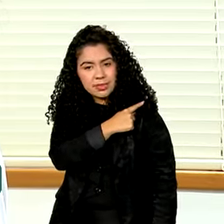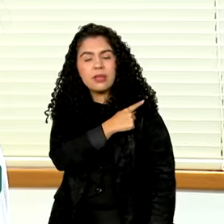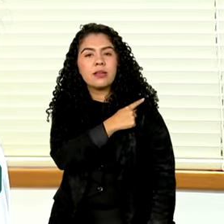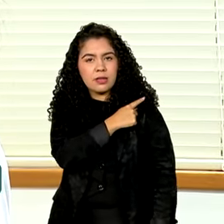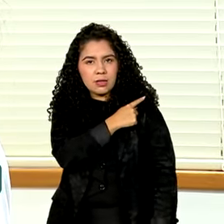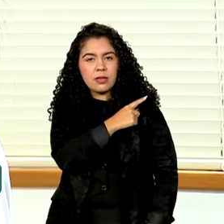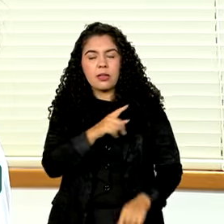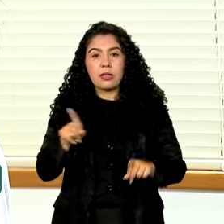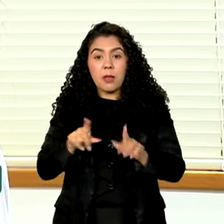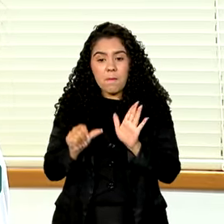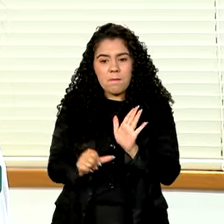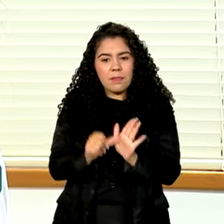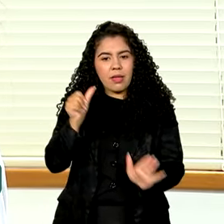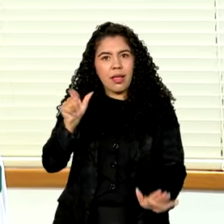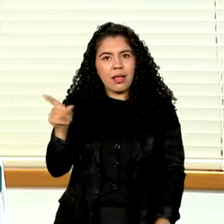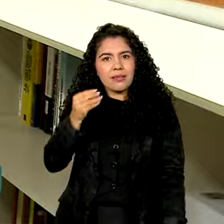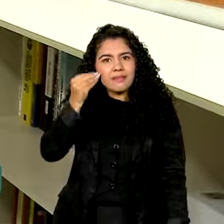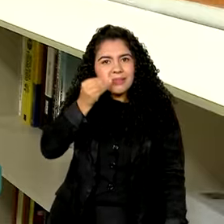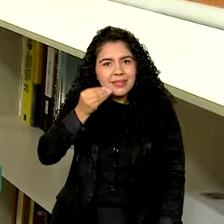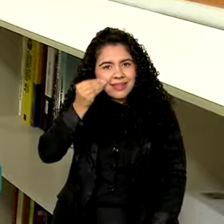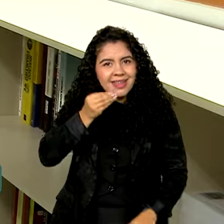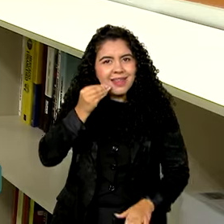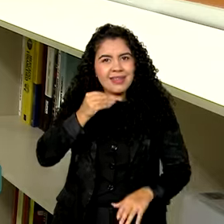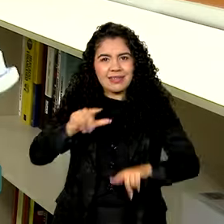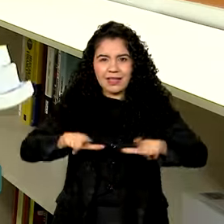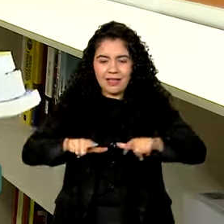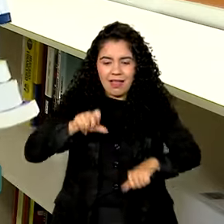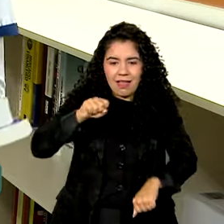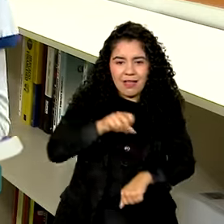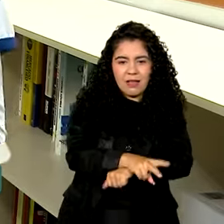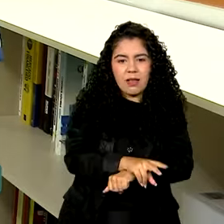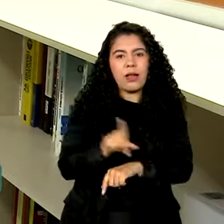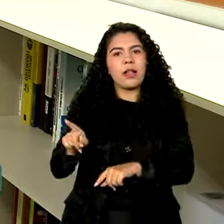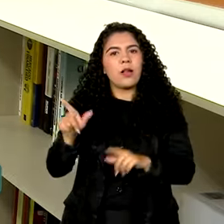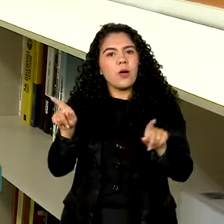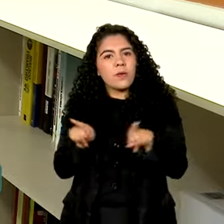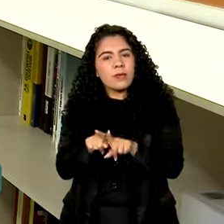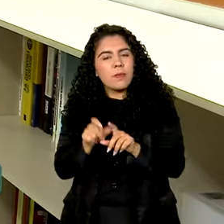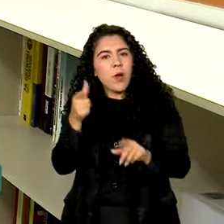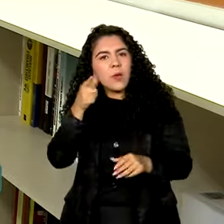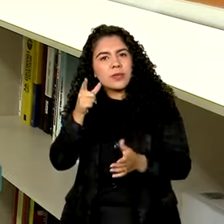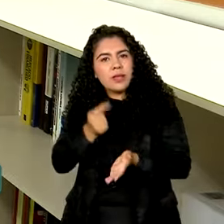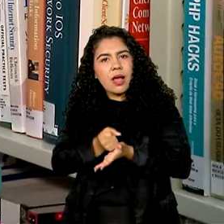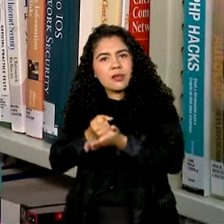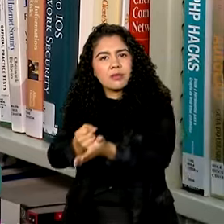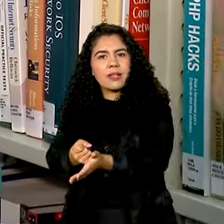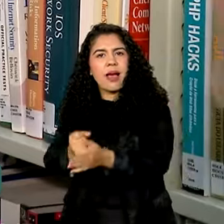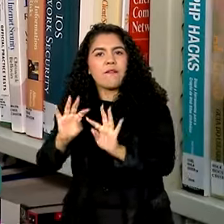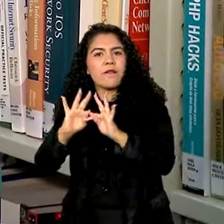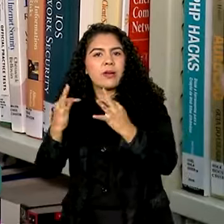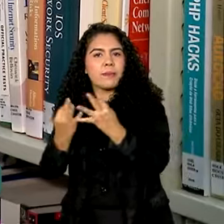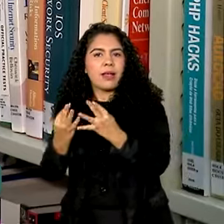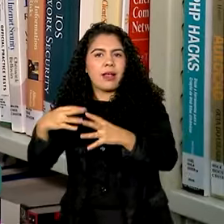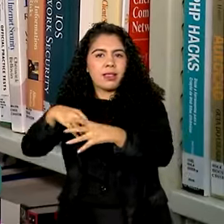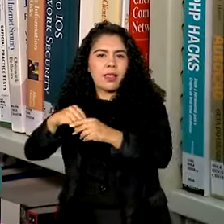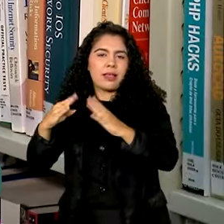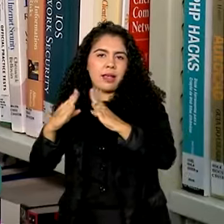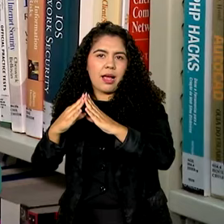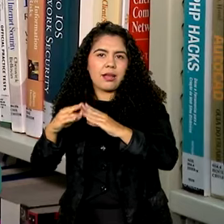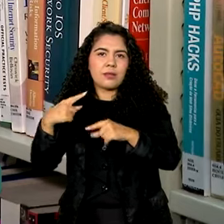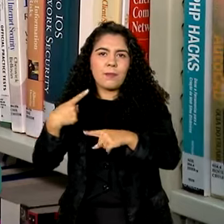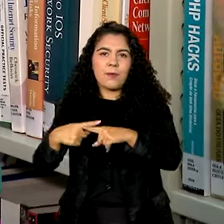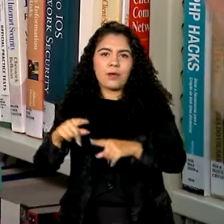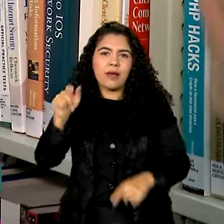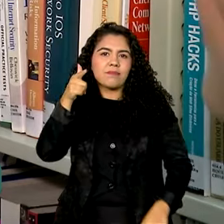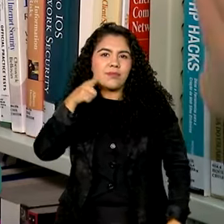de ter a primeira experiência no mundo do trabalho, ela também consegue ajudar em casa com a bolsa que recebe. Sim, isso me ajuda bastante. E